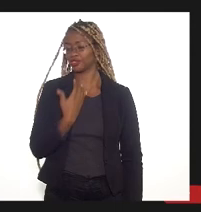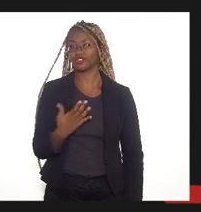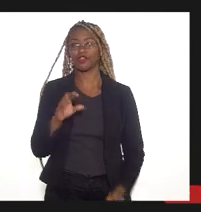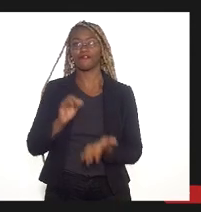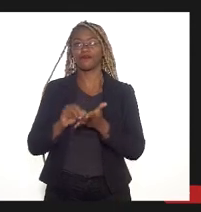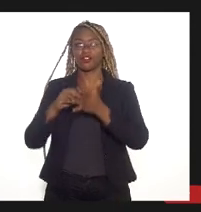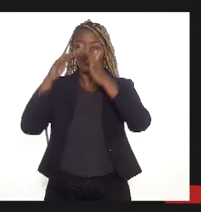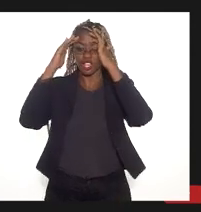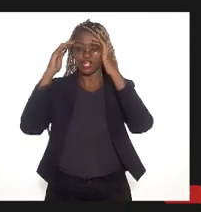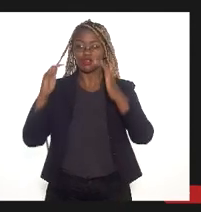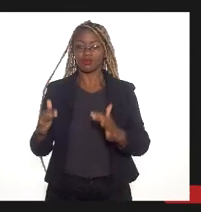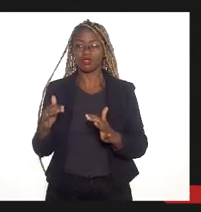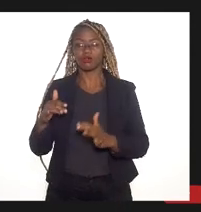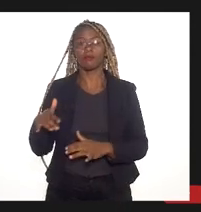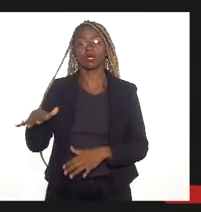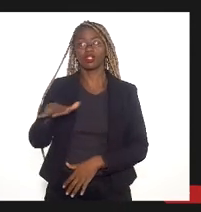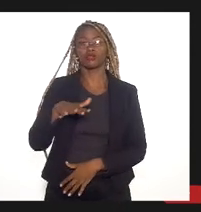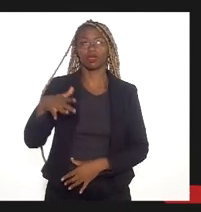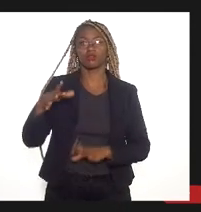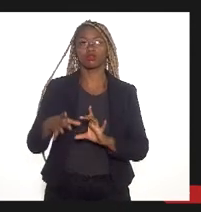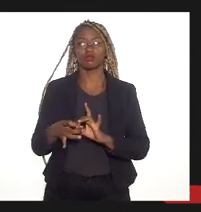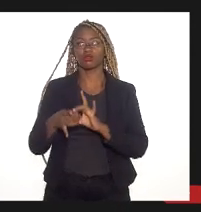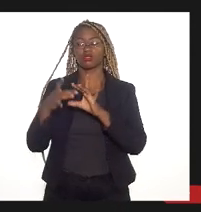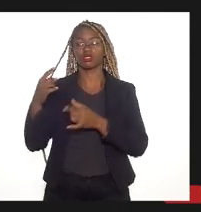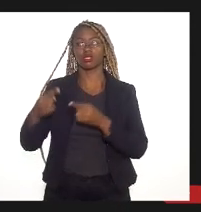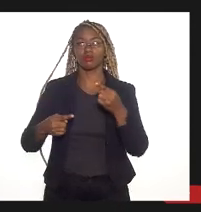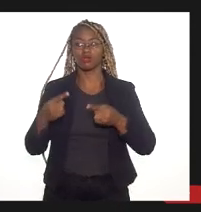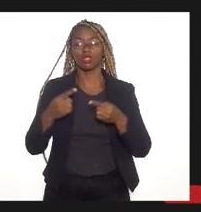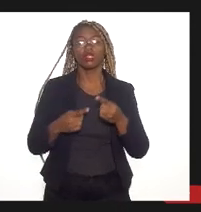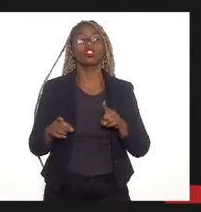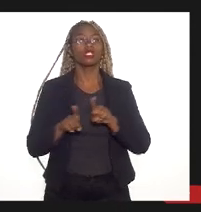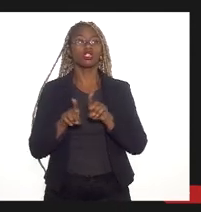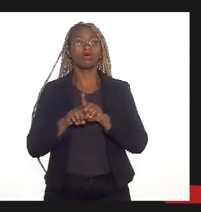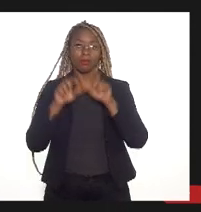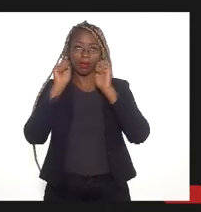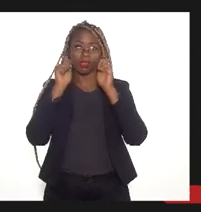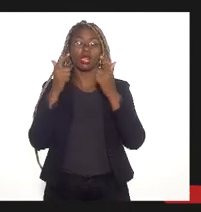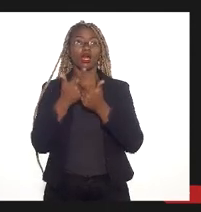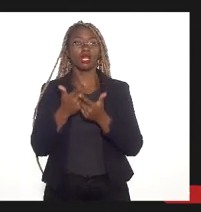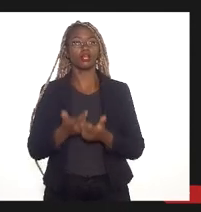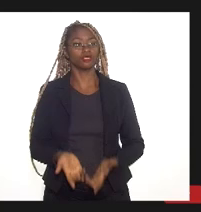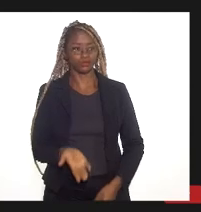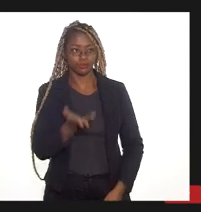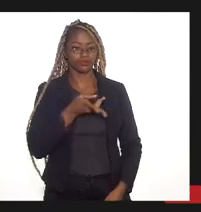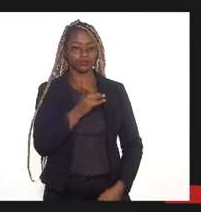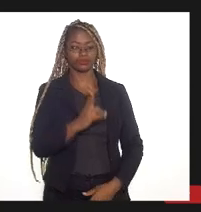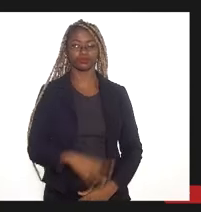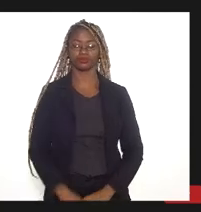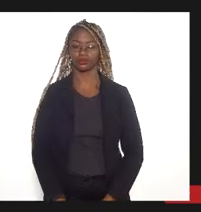respostas, respeito pelo espaço democrático e pela Assembleia Legislativa do Estado do Rio de Janeiro. Pode ir em frente.